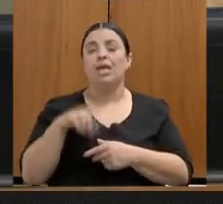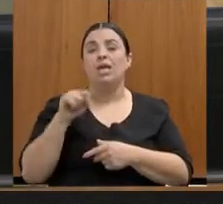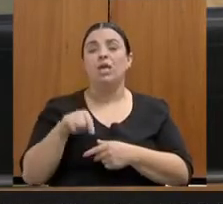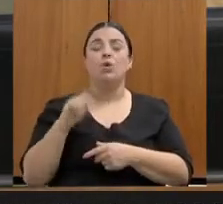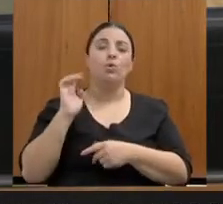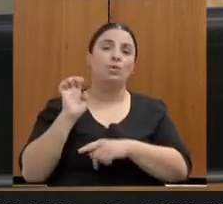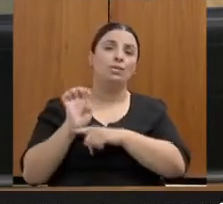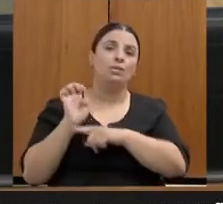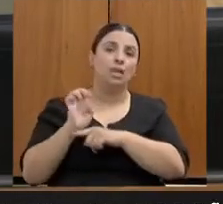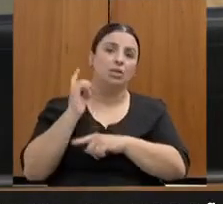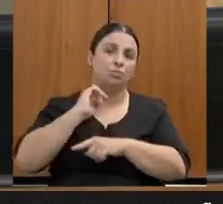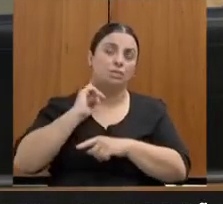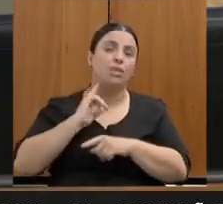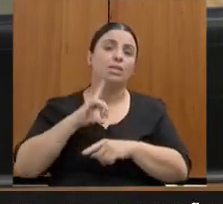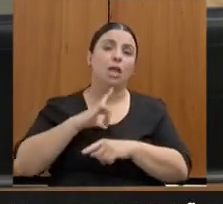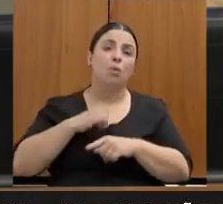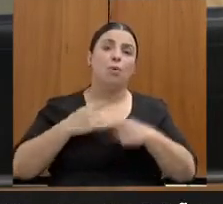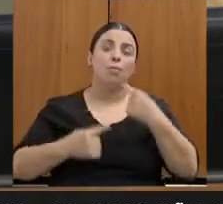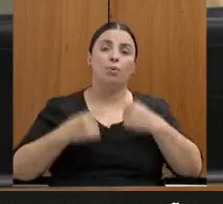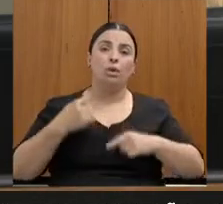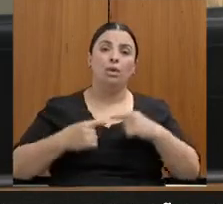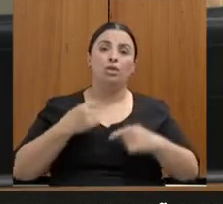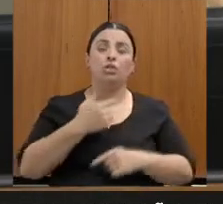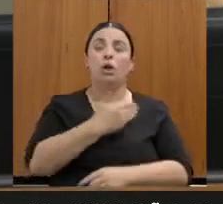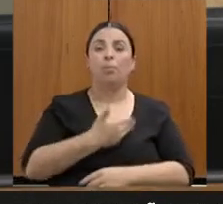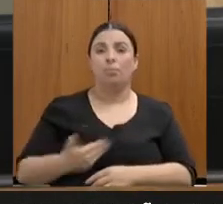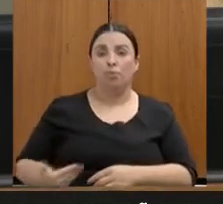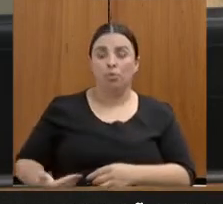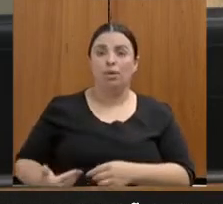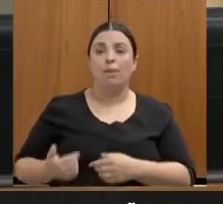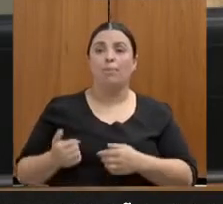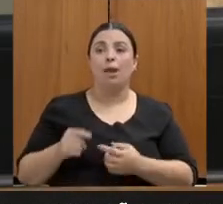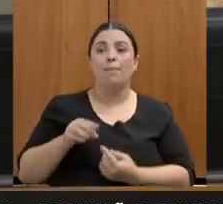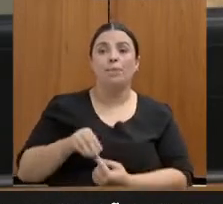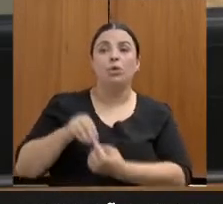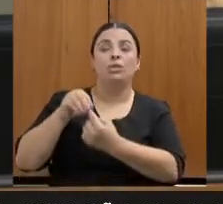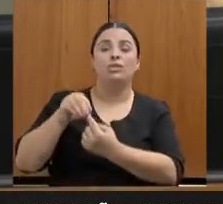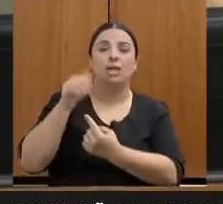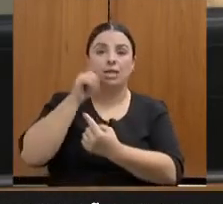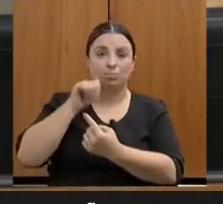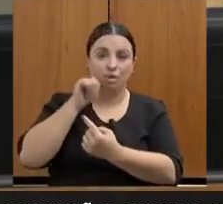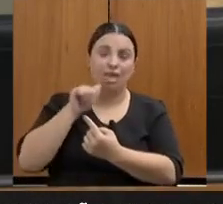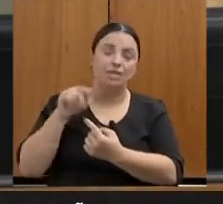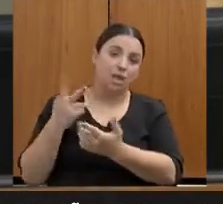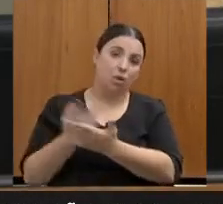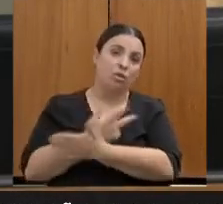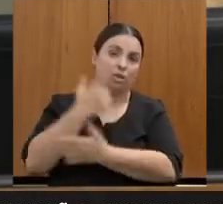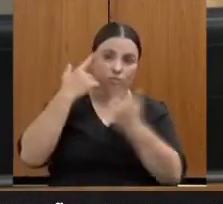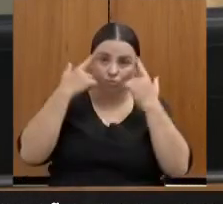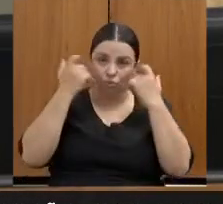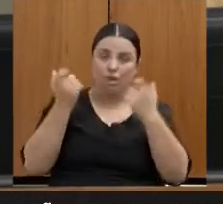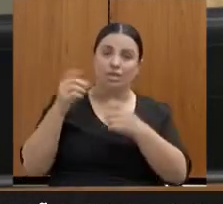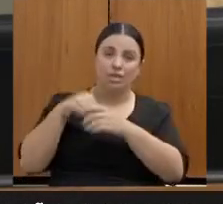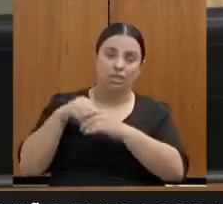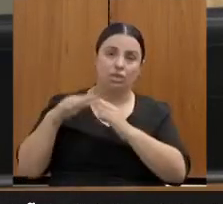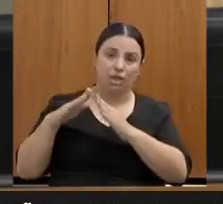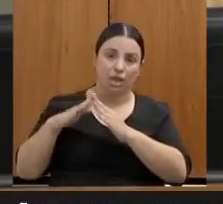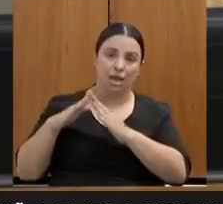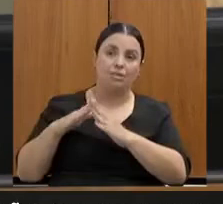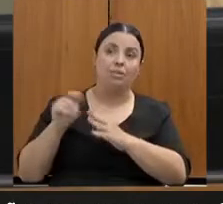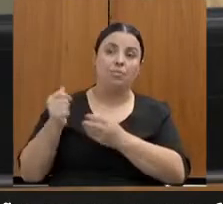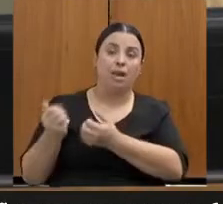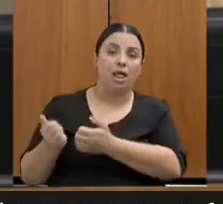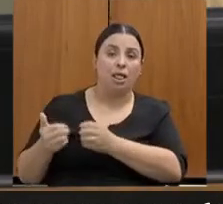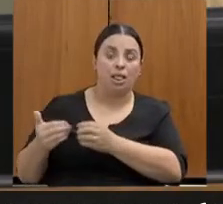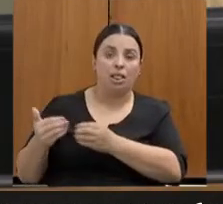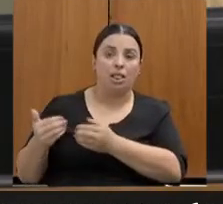e priorizar essas mulheres vítimas de violência doméstica em uma oportunidade para o emprego. Na Casa da Mulher Mineira,